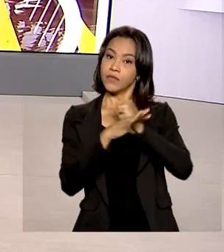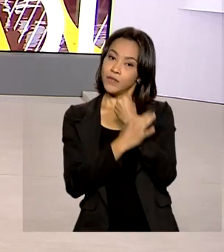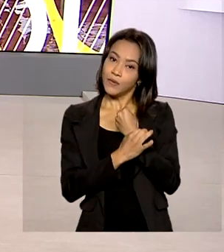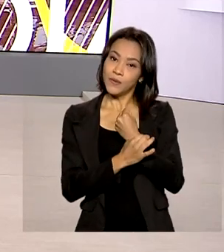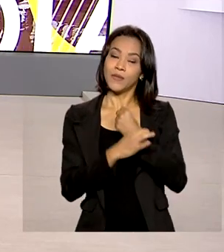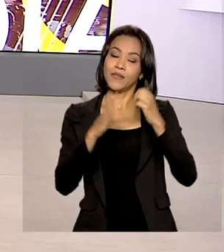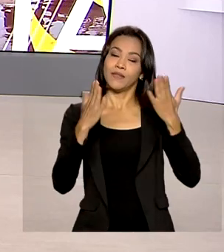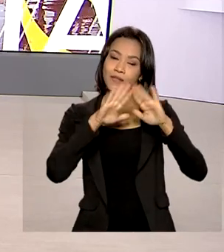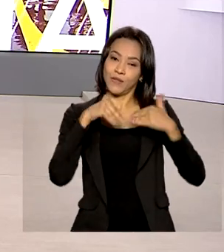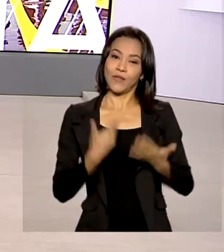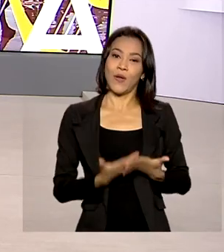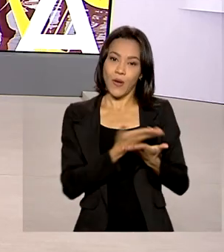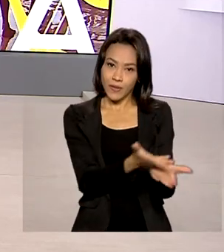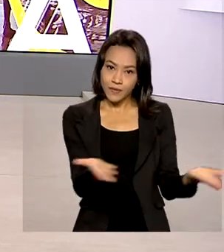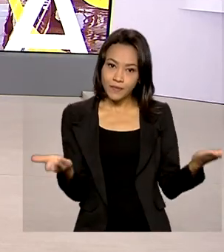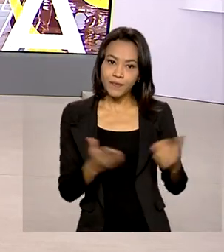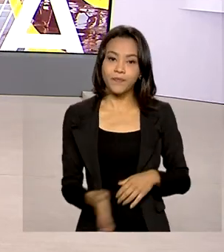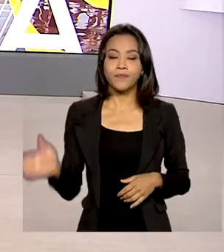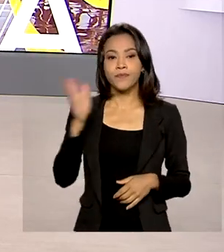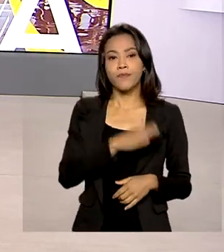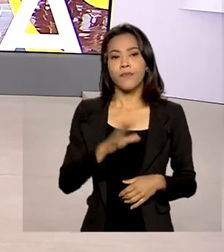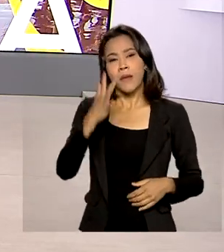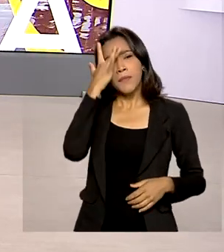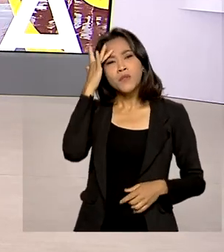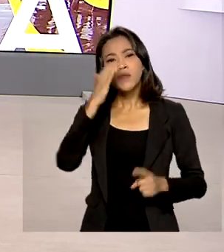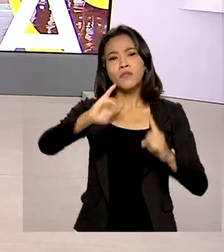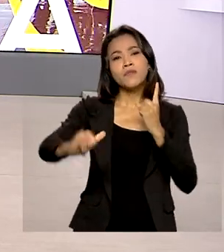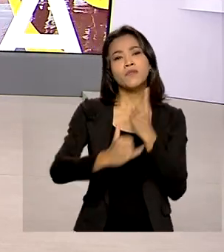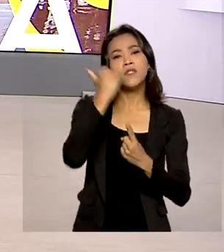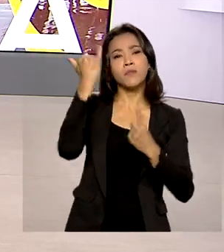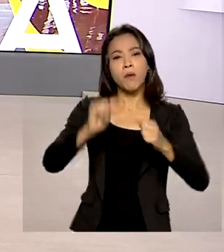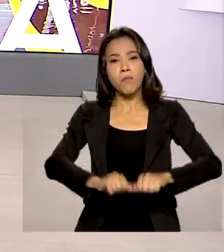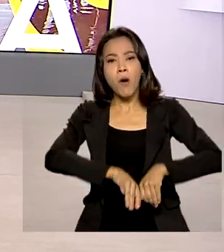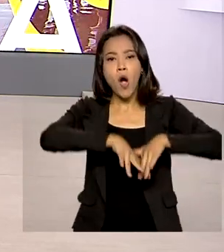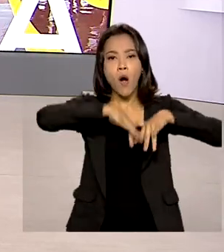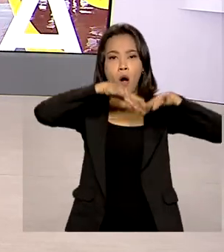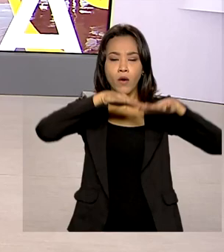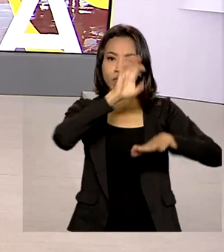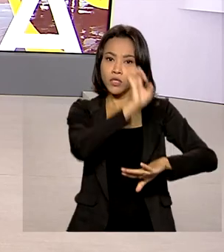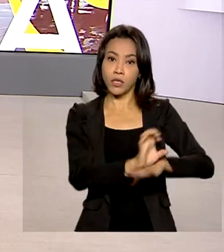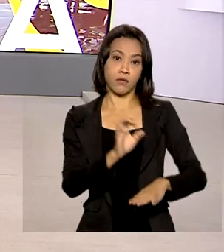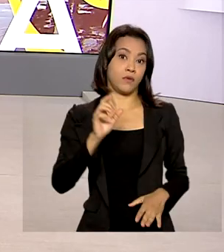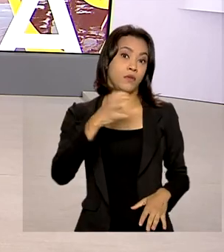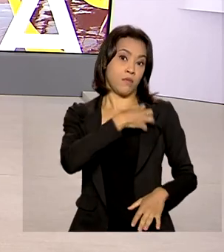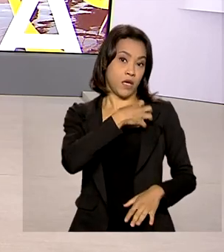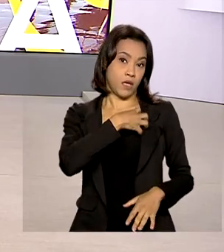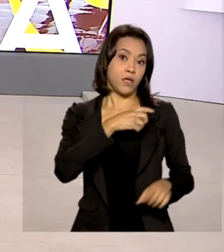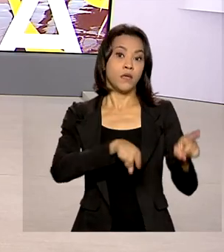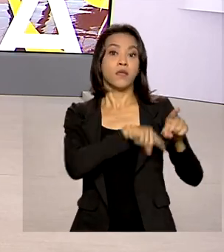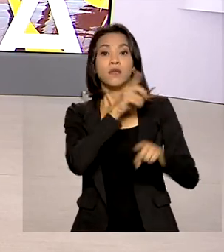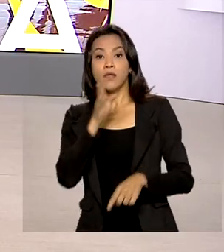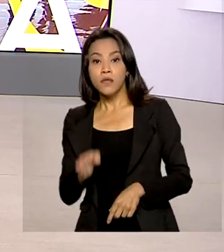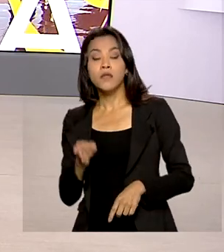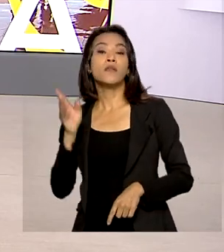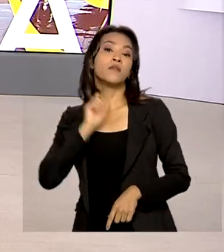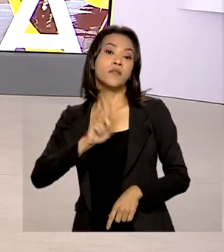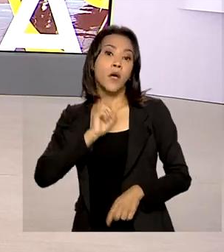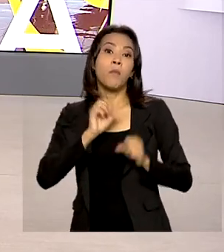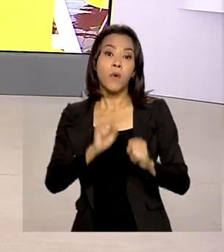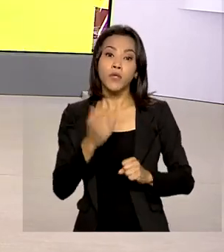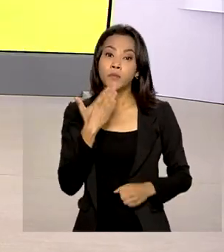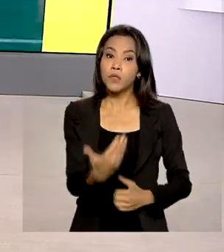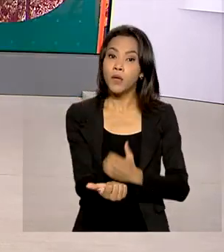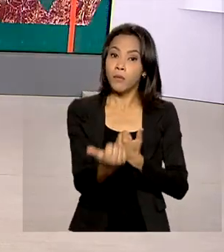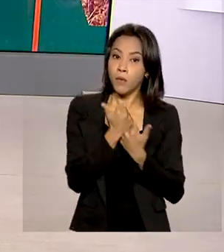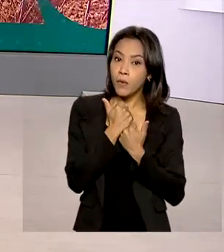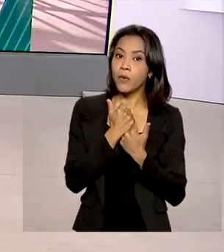Vítimas de enchentes na Bahia e em Minas Gerais podem solicitar o saque do FGTS por calamidade pelo aplicativo da